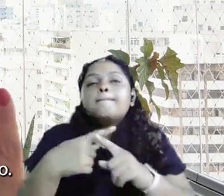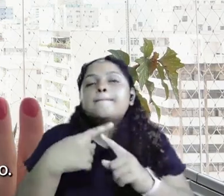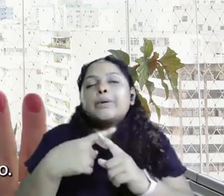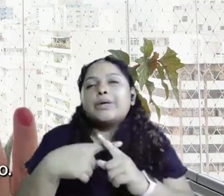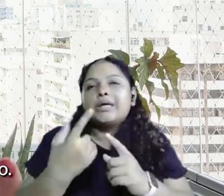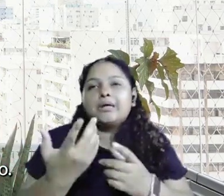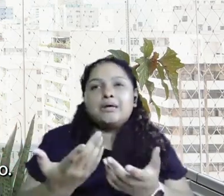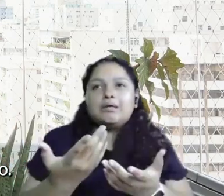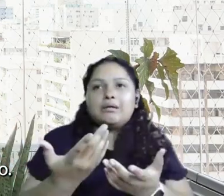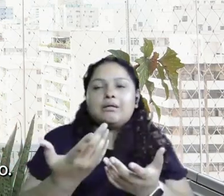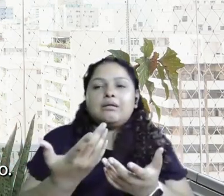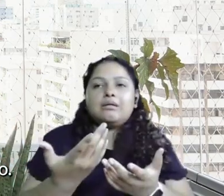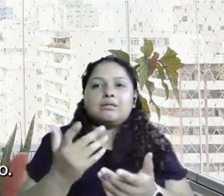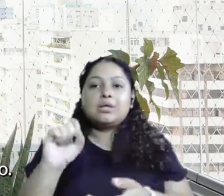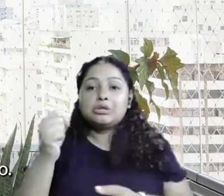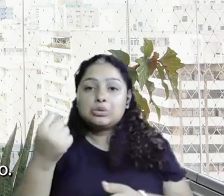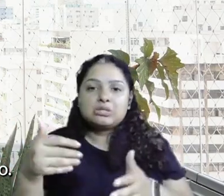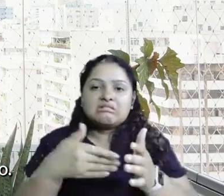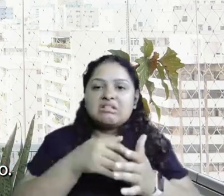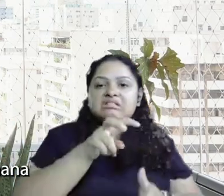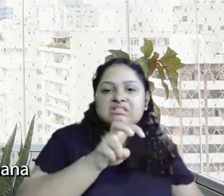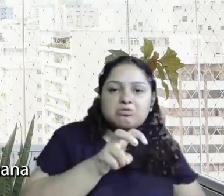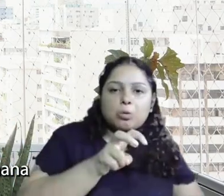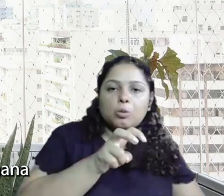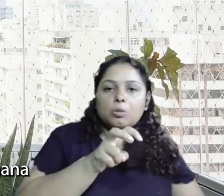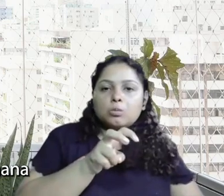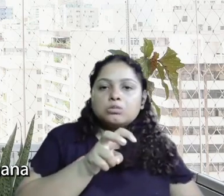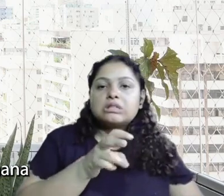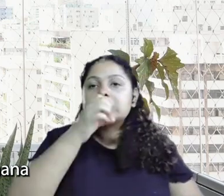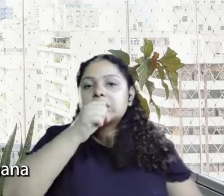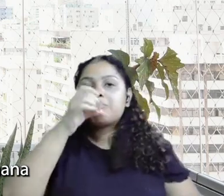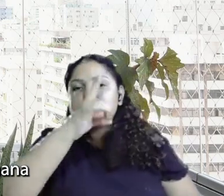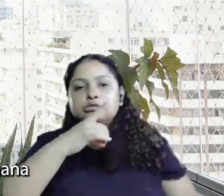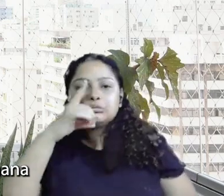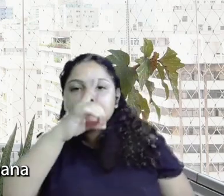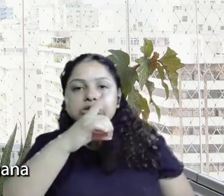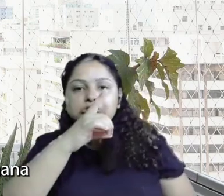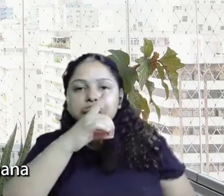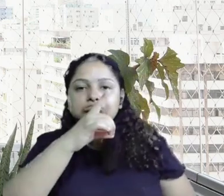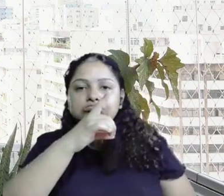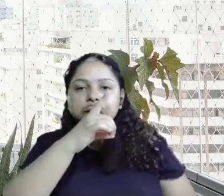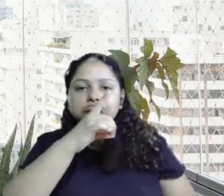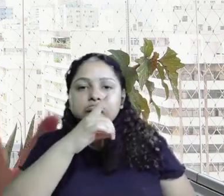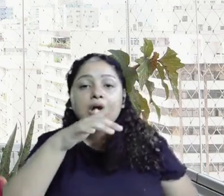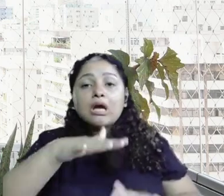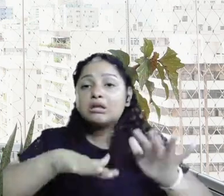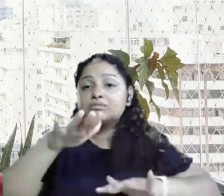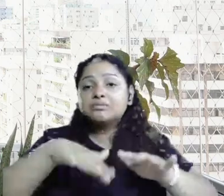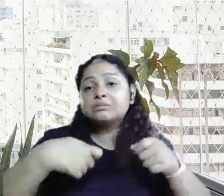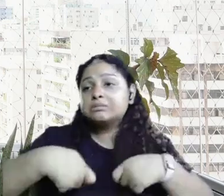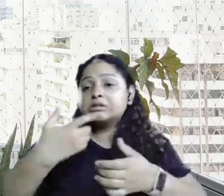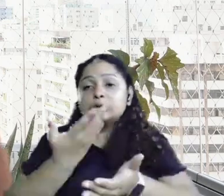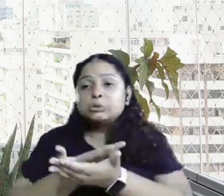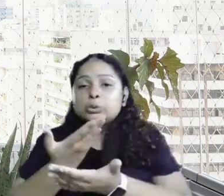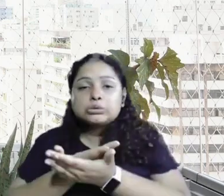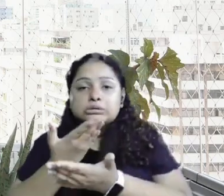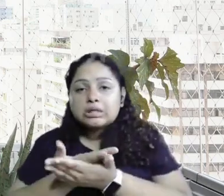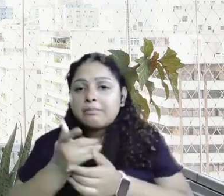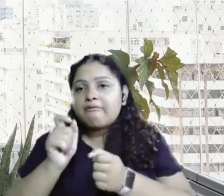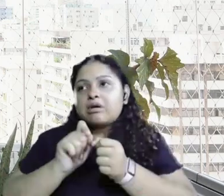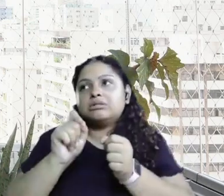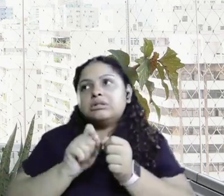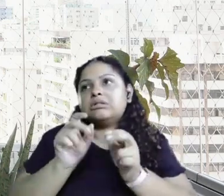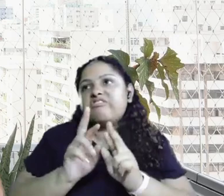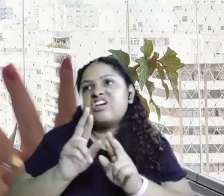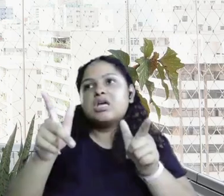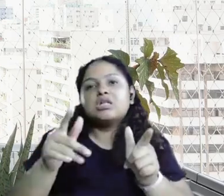a está fazendo das oito às cinco, se a gente está fazendo de final de semana, às vezes a gente tem que estudar para fazer alguma coisa